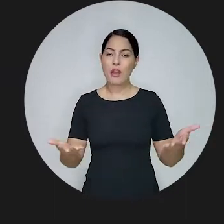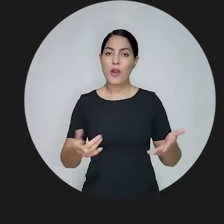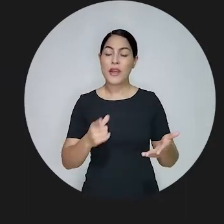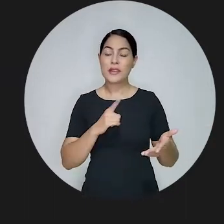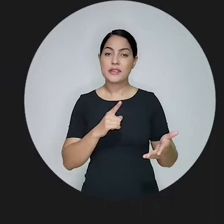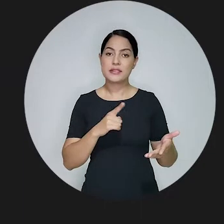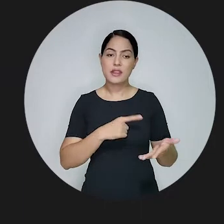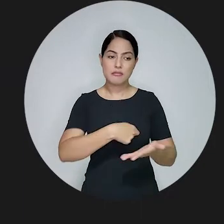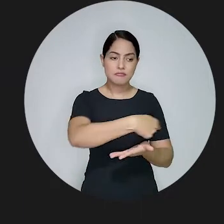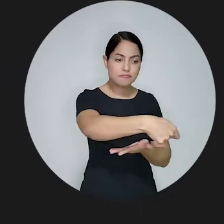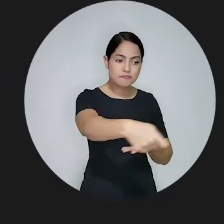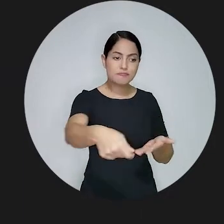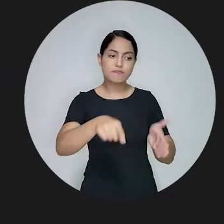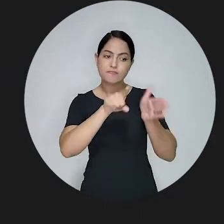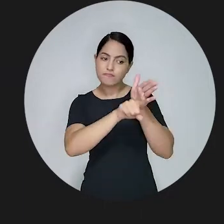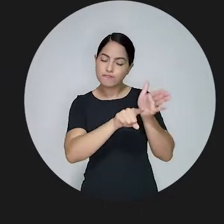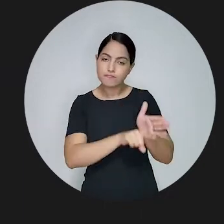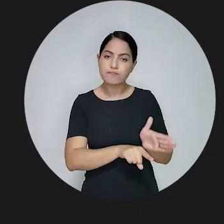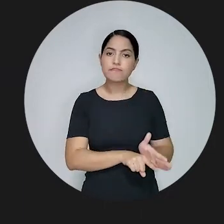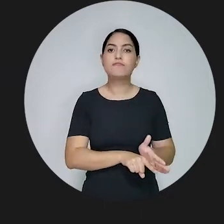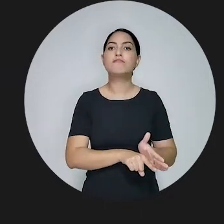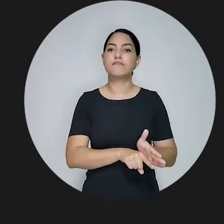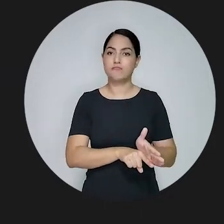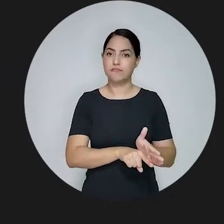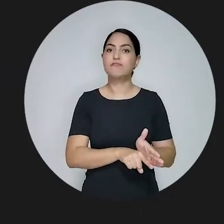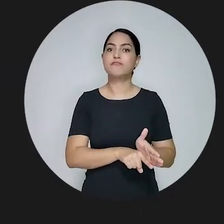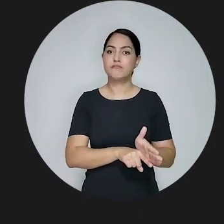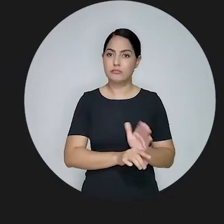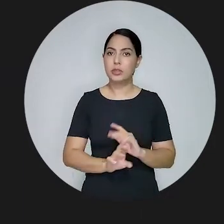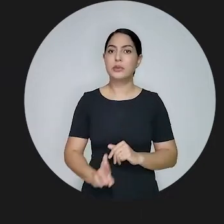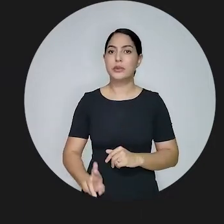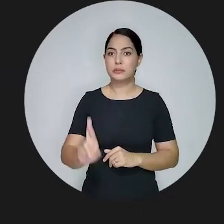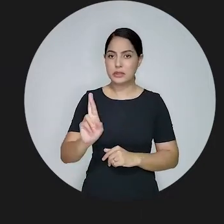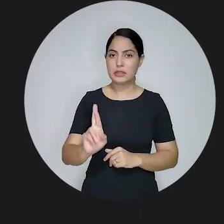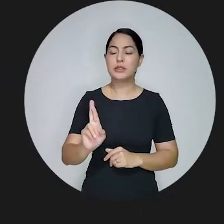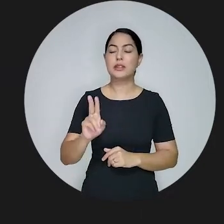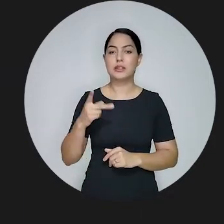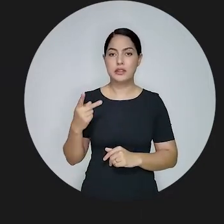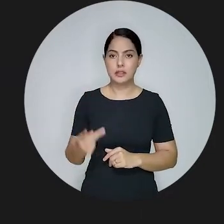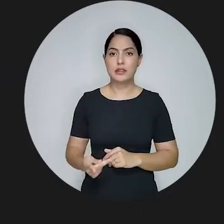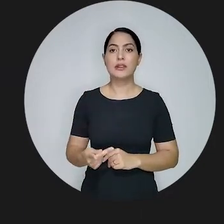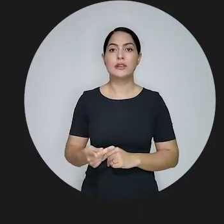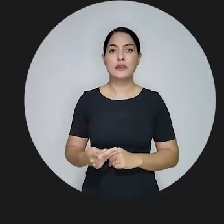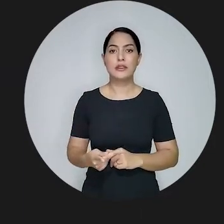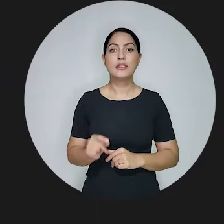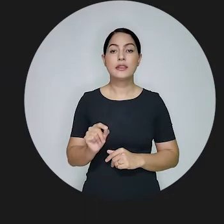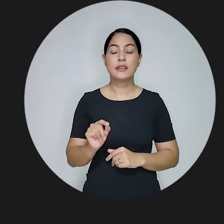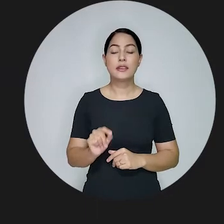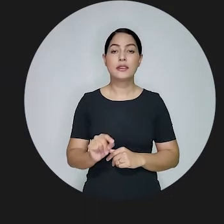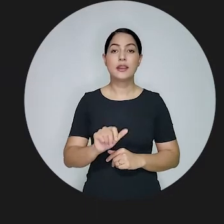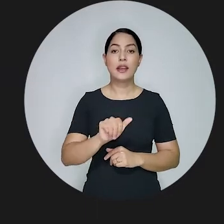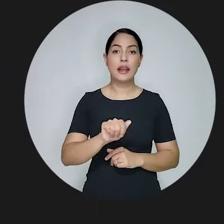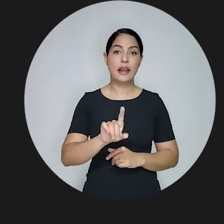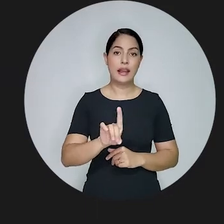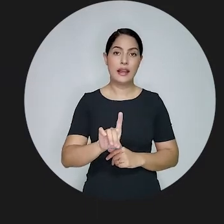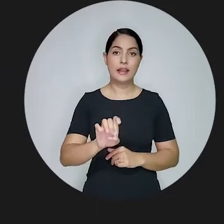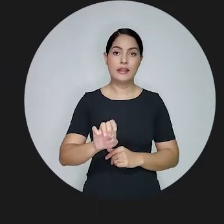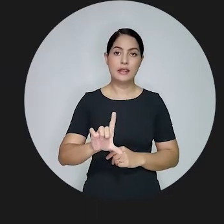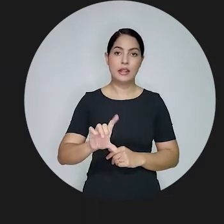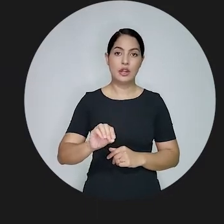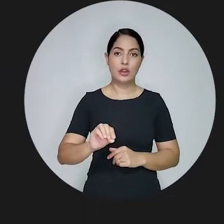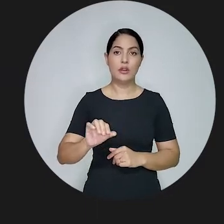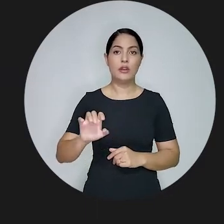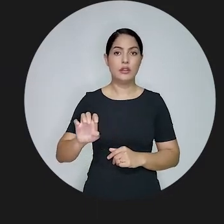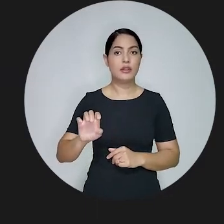construíssemos, a partir de questionários que foram distribuídos e aplicados pelo representante da